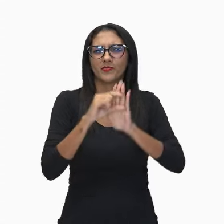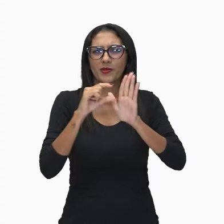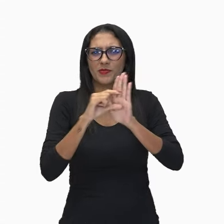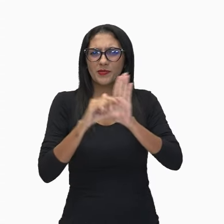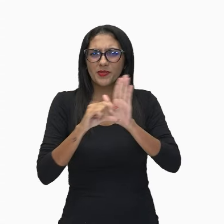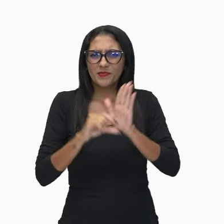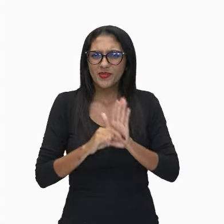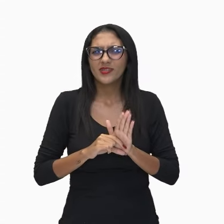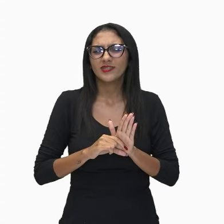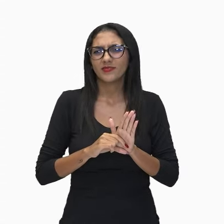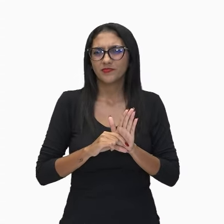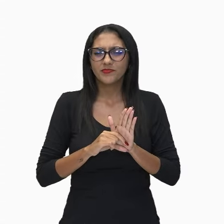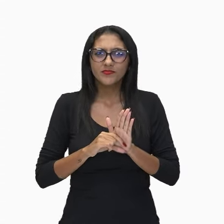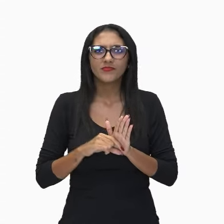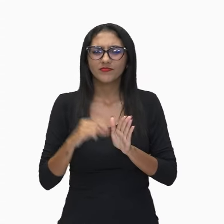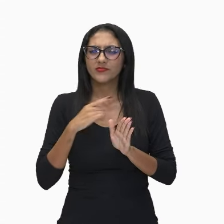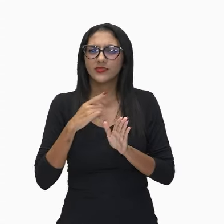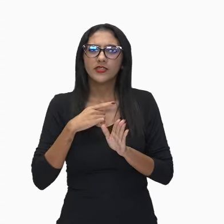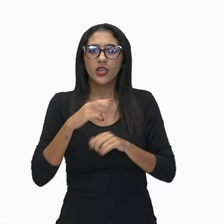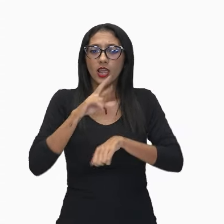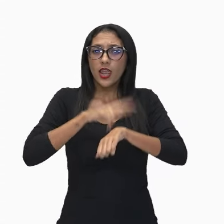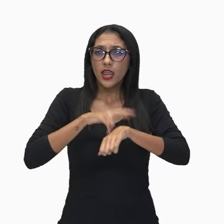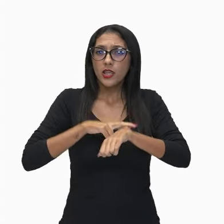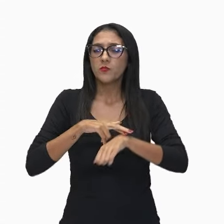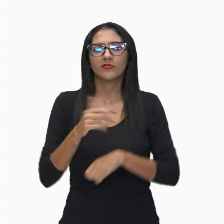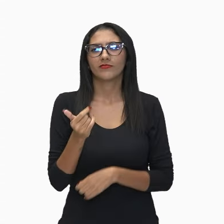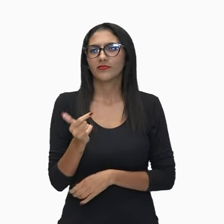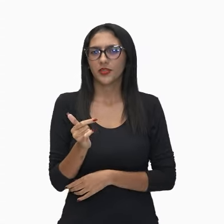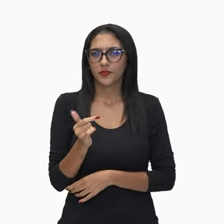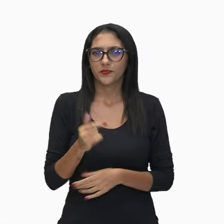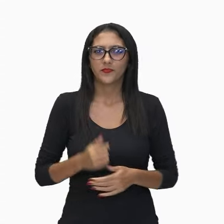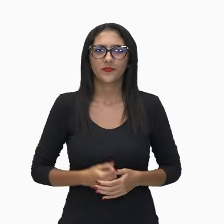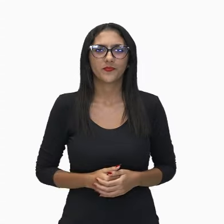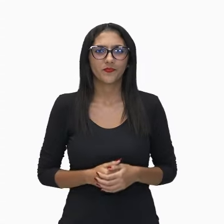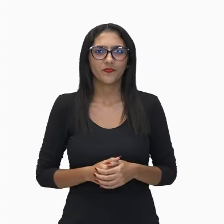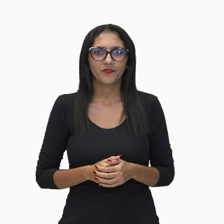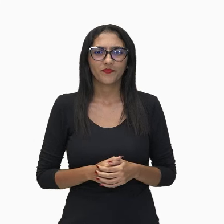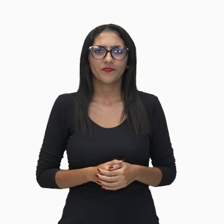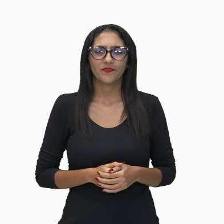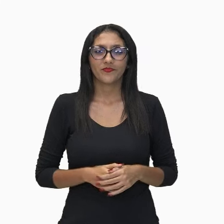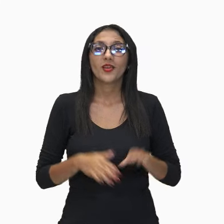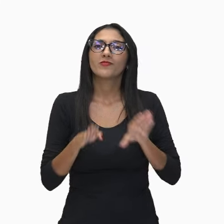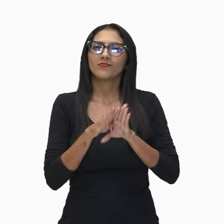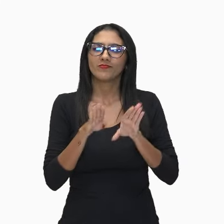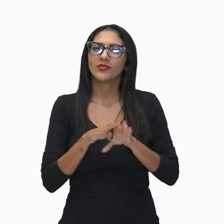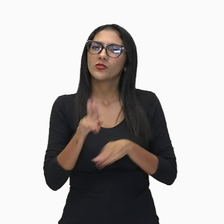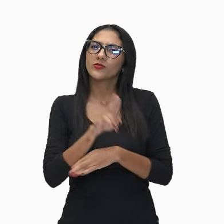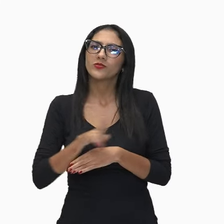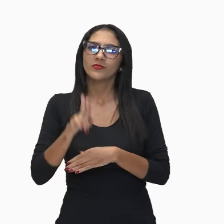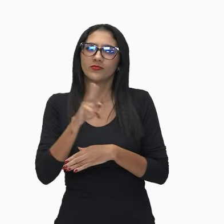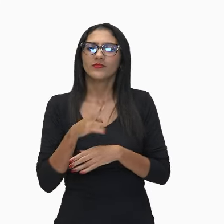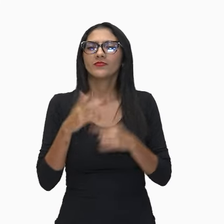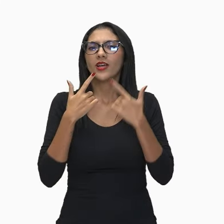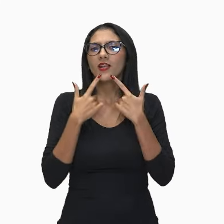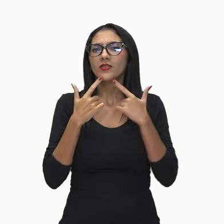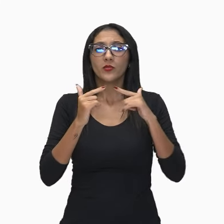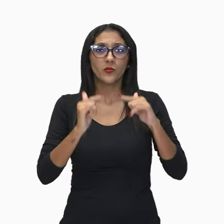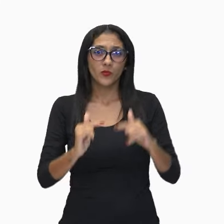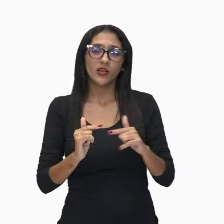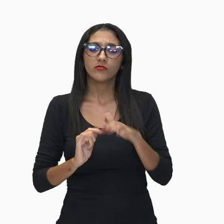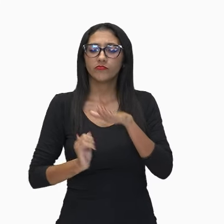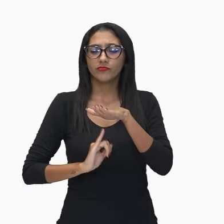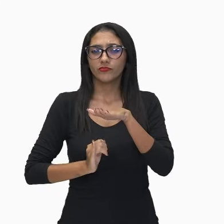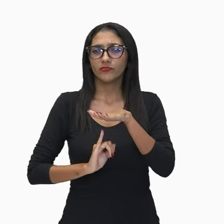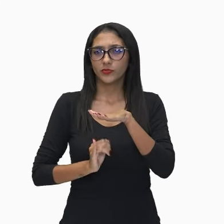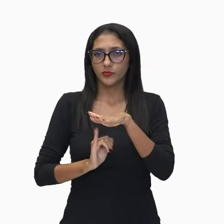brancos, né? E aí, também incorporando a questão da linguagem coloquial, isso